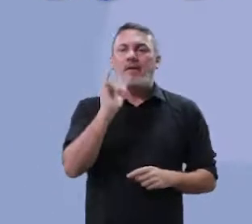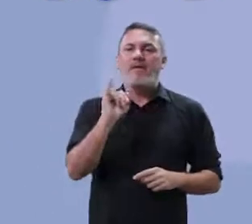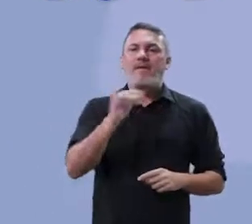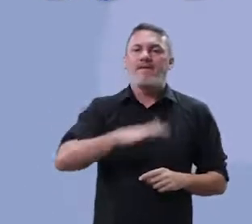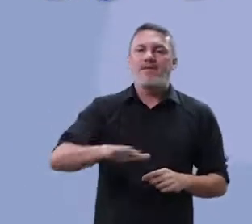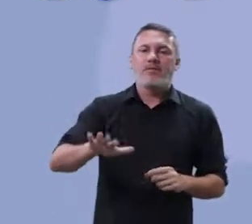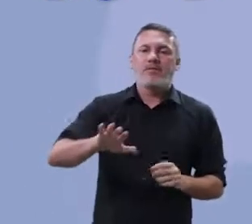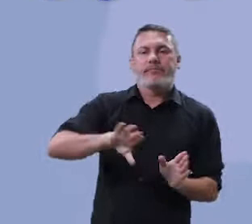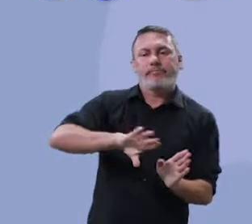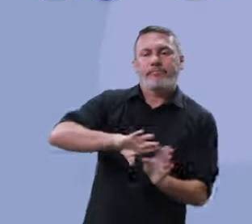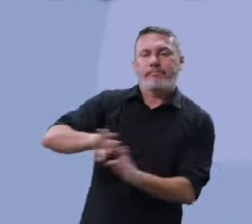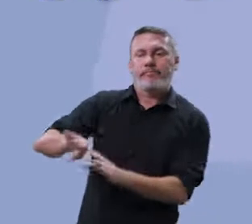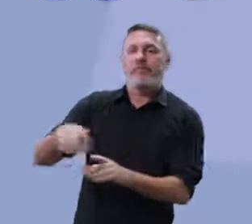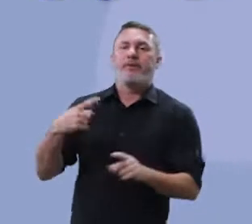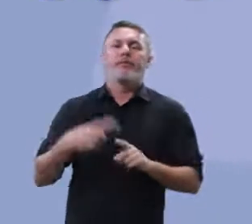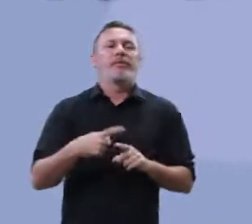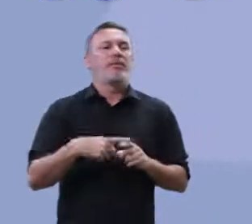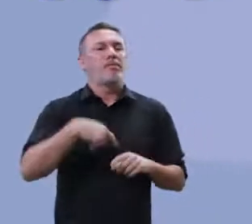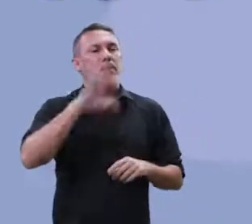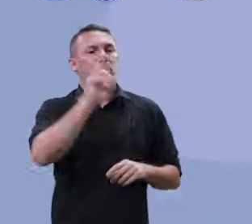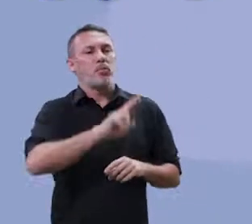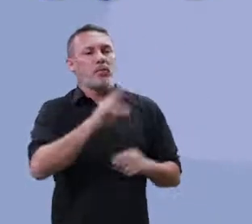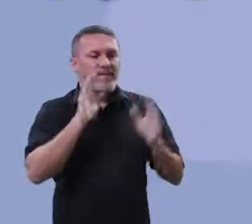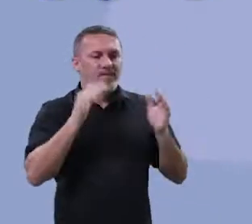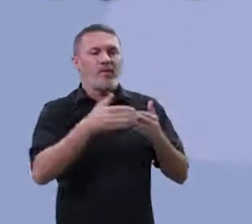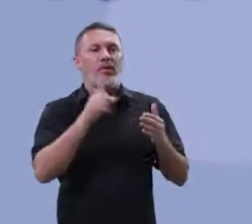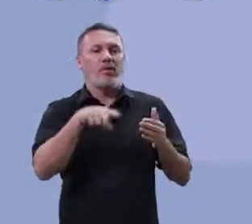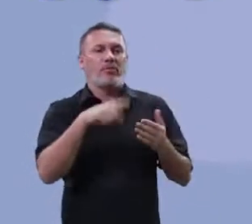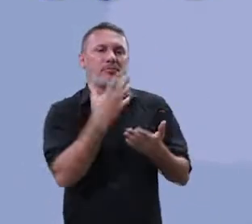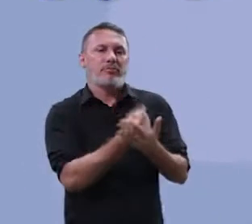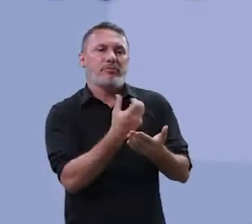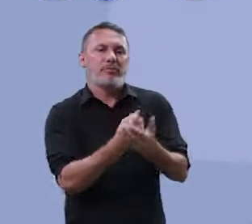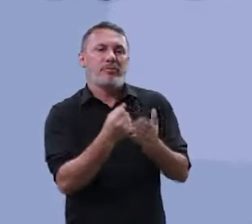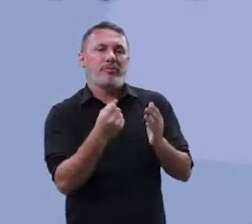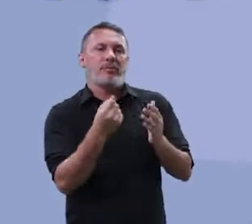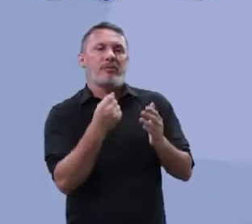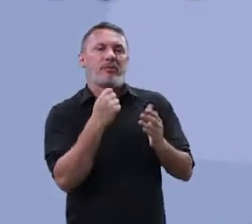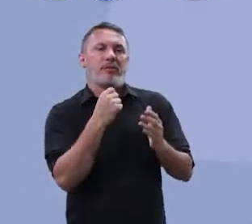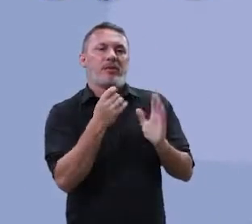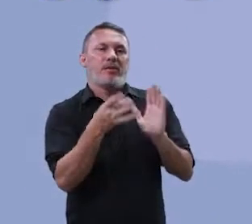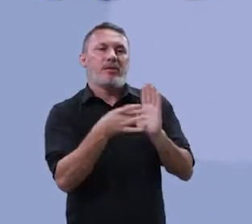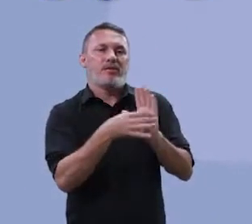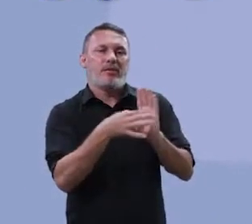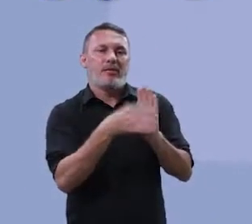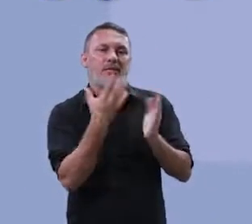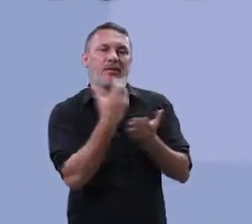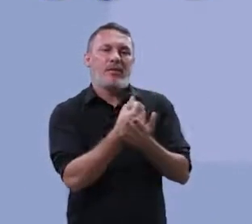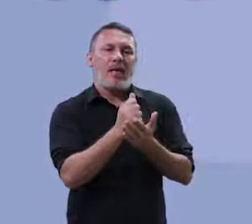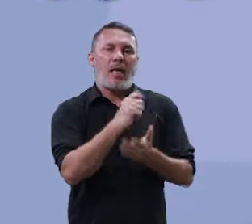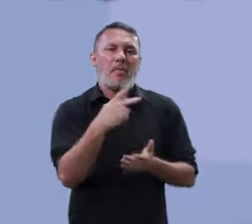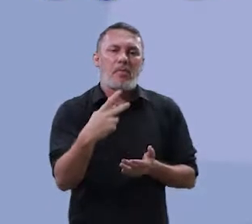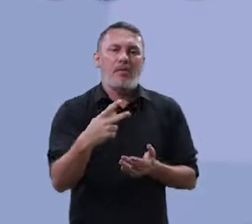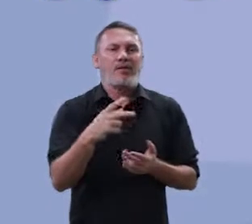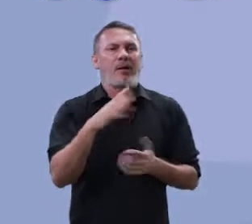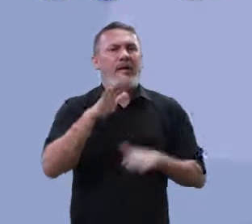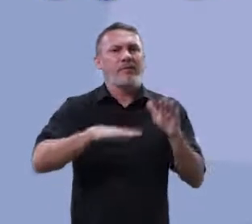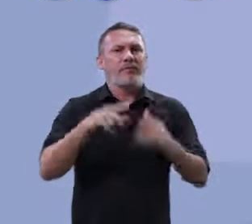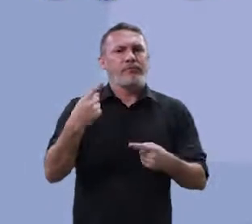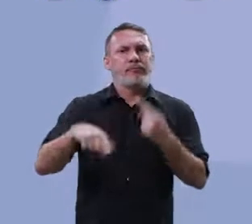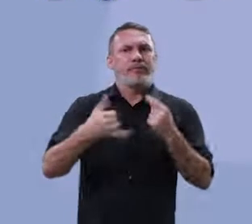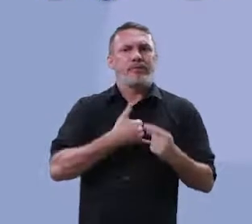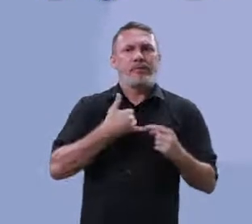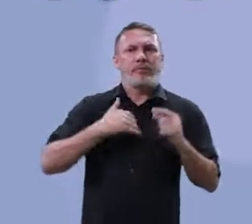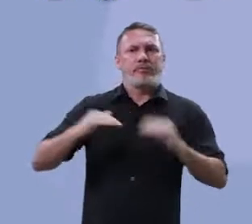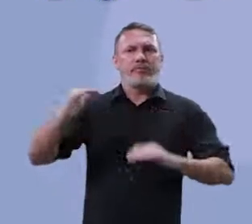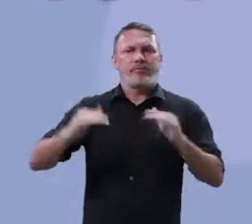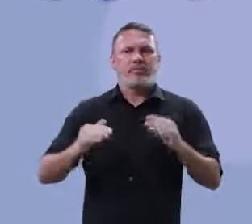infância de lado para usarem aplicativos que, de muitas vezes, perigosos e não adequados para os menores.